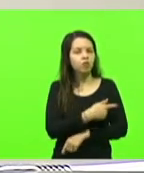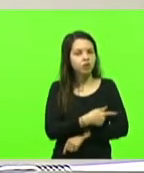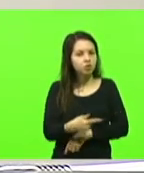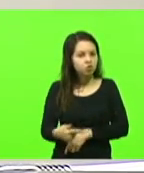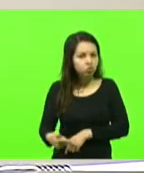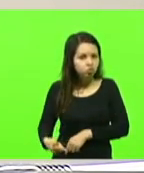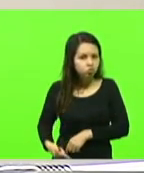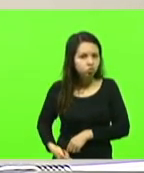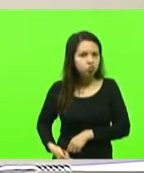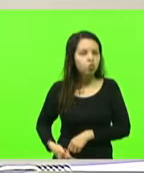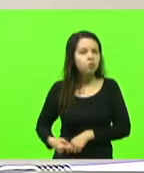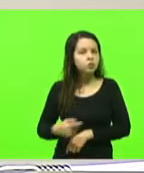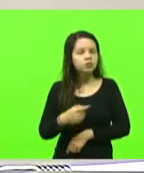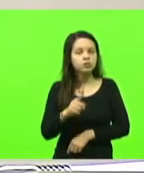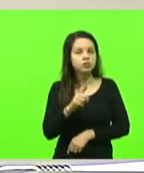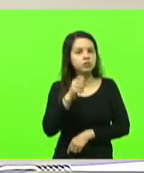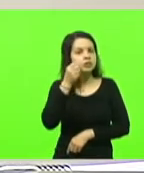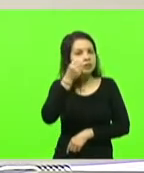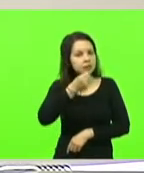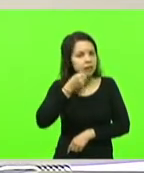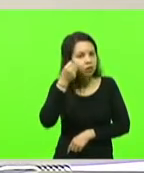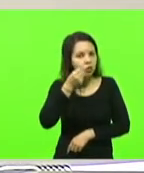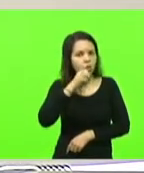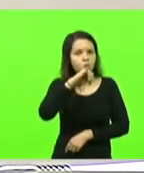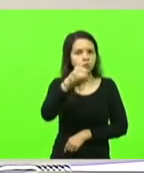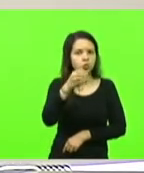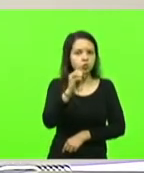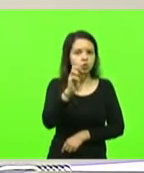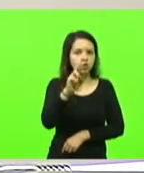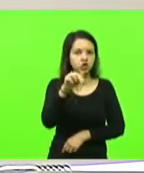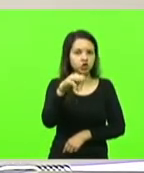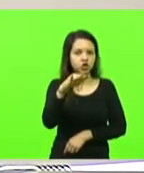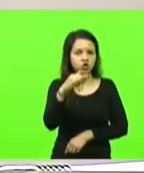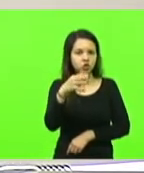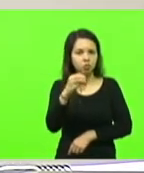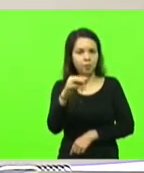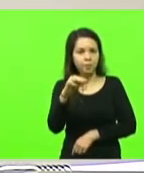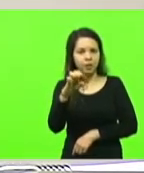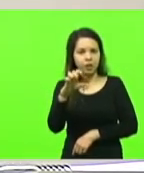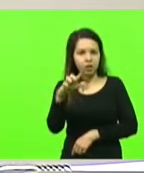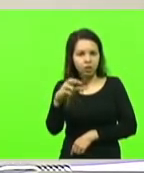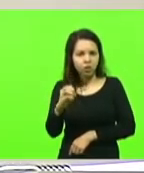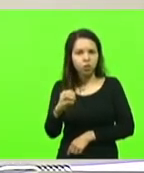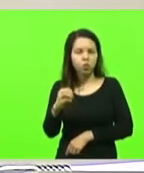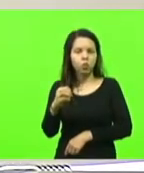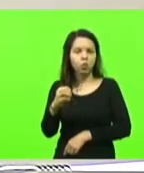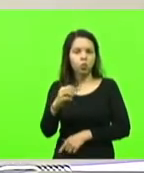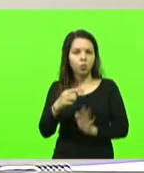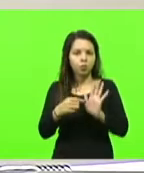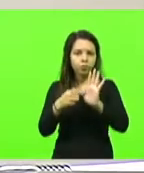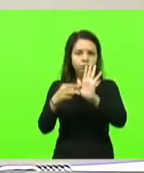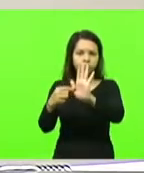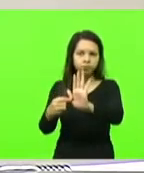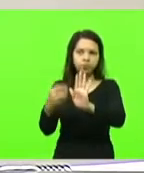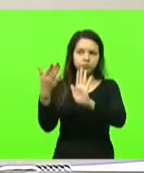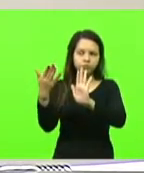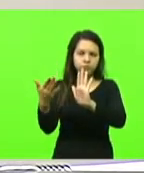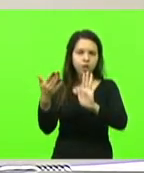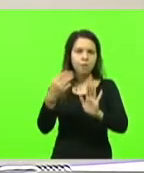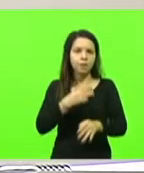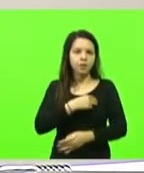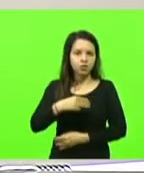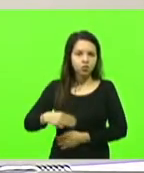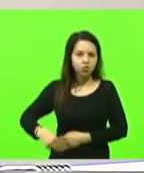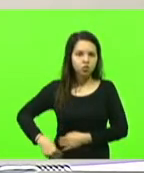provavelmente ele mostra, e deve mostrar essa situação ao nosso ministro, lá em Brasília,